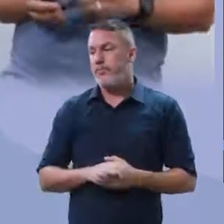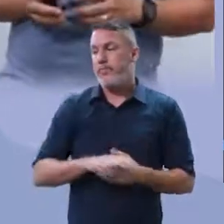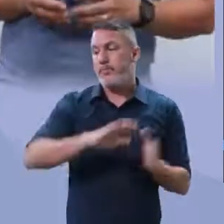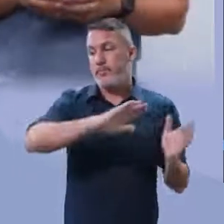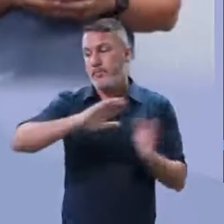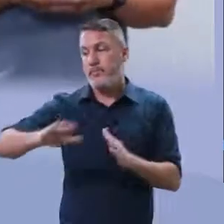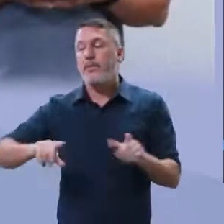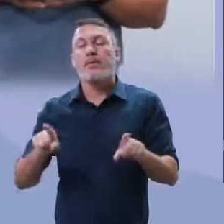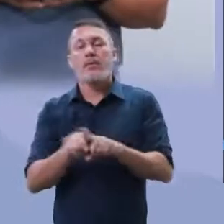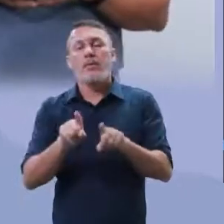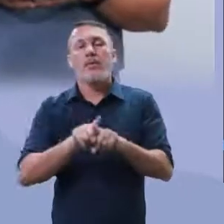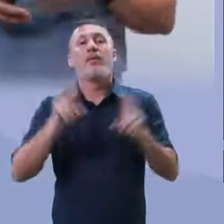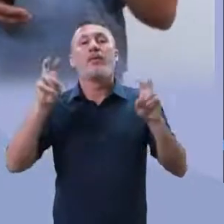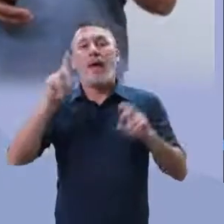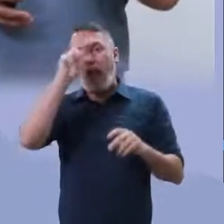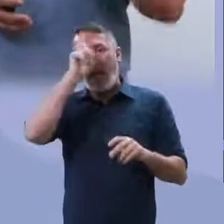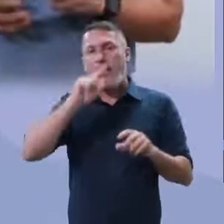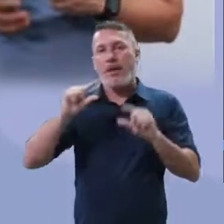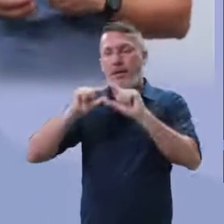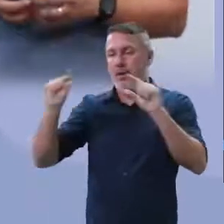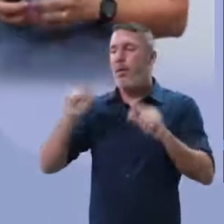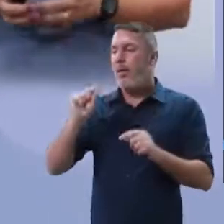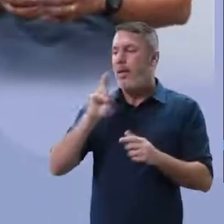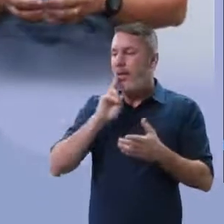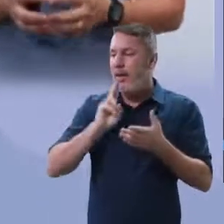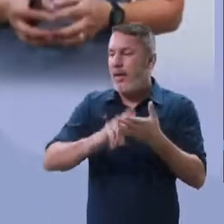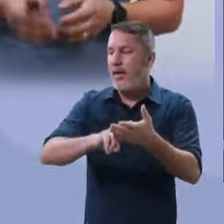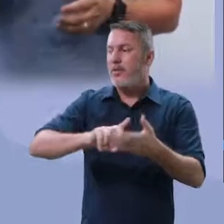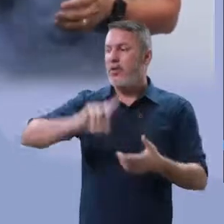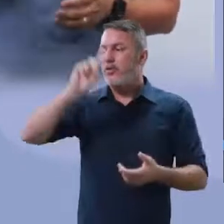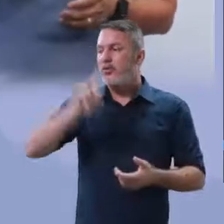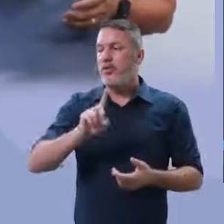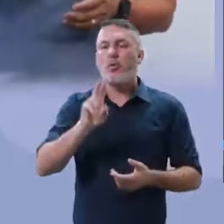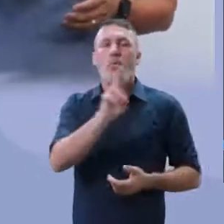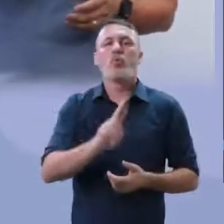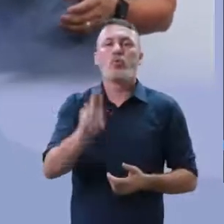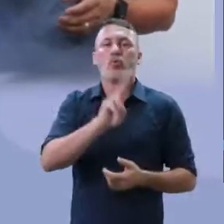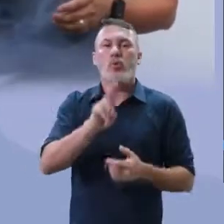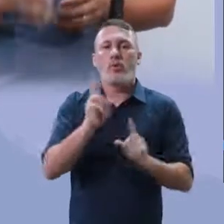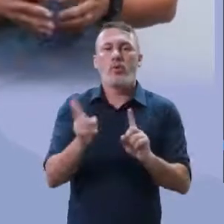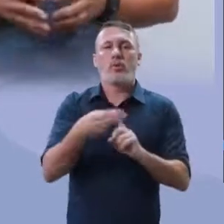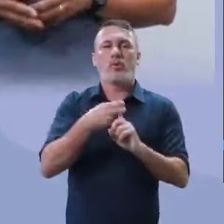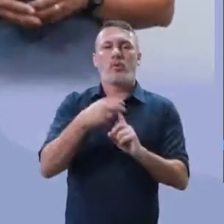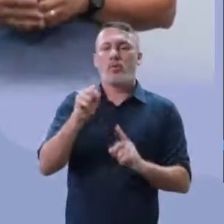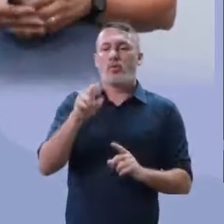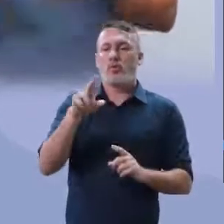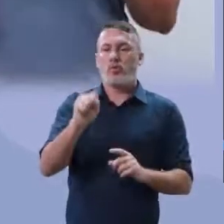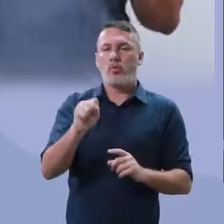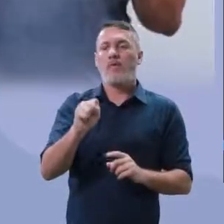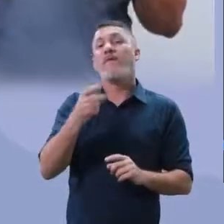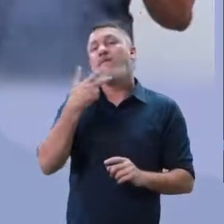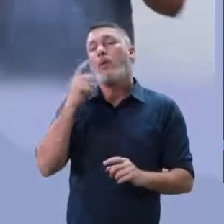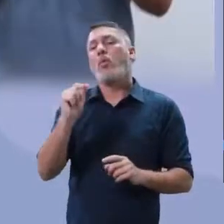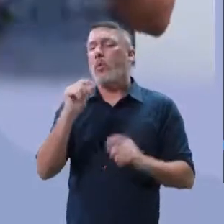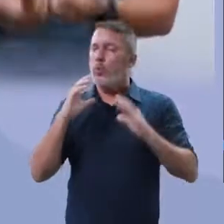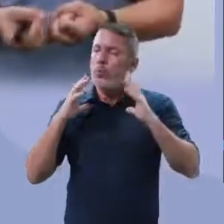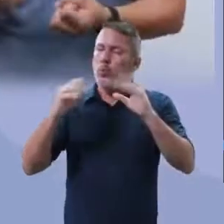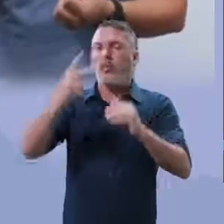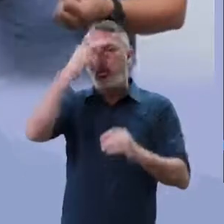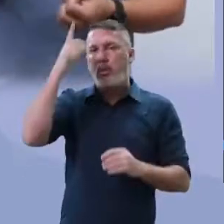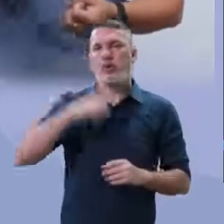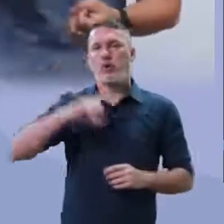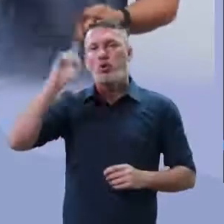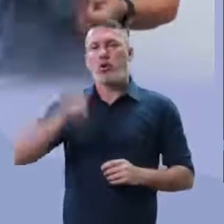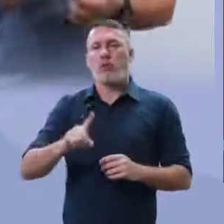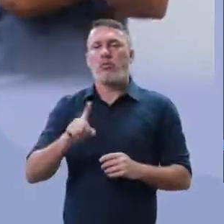trabalhamos com vocês é a carta do direito ao SUS. Você pode colocar como área do conhecimento, porque ali, todo cidadão tem direito ao acesso modernado